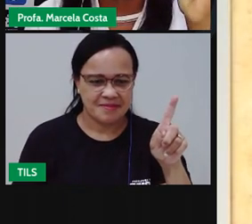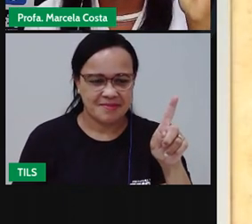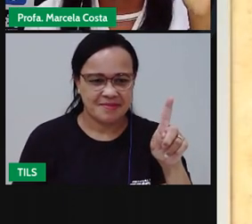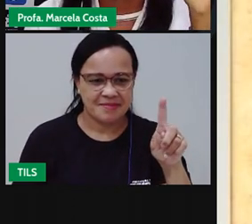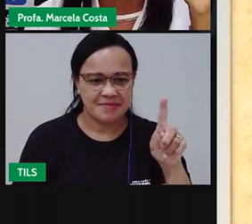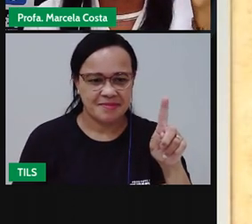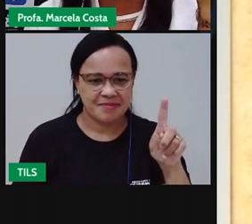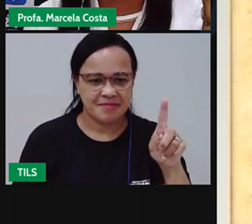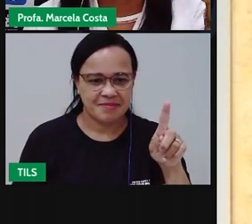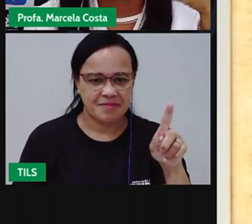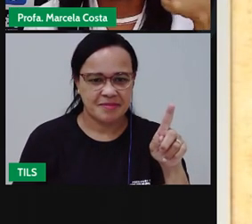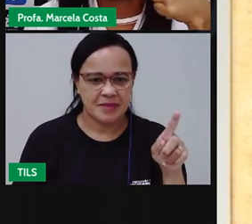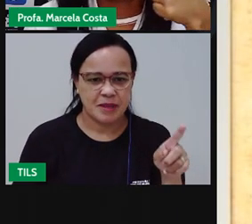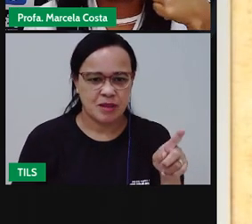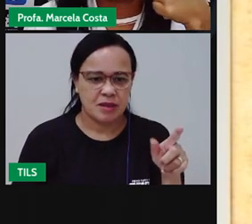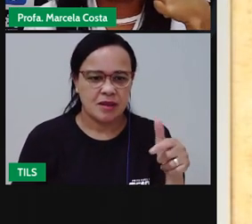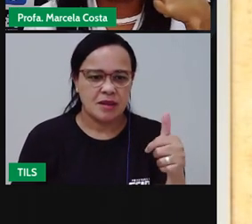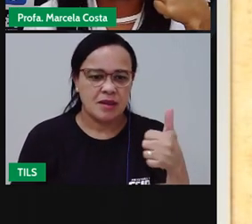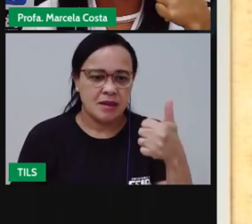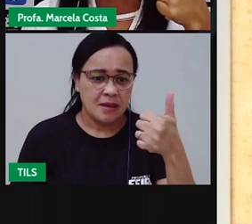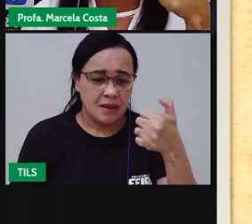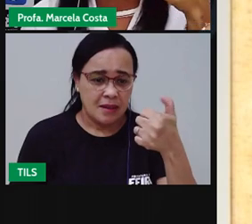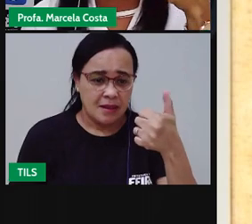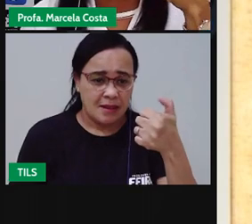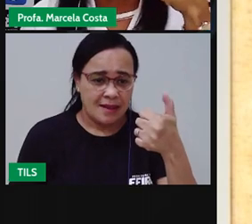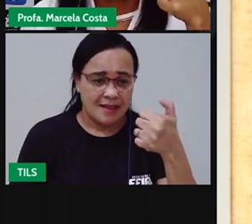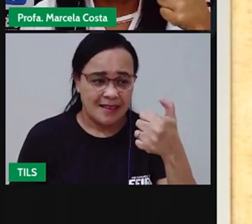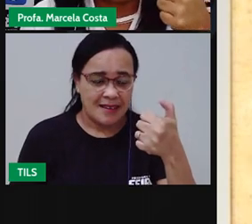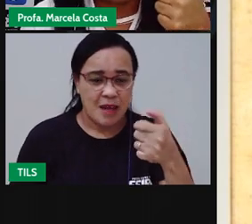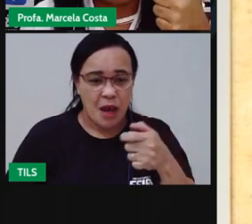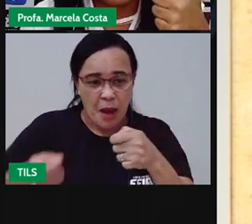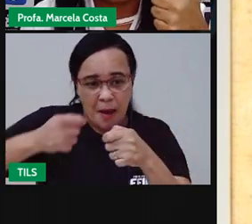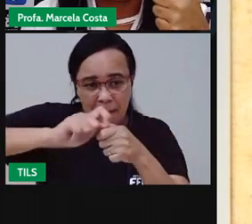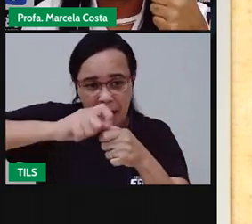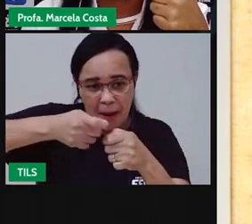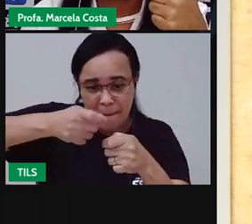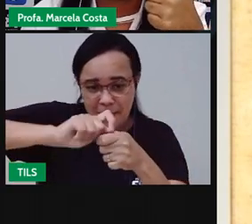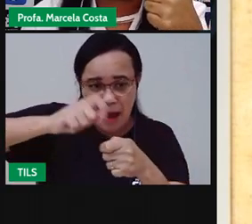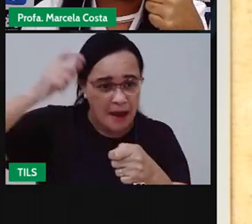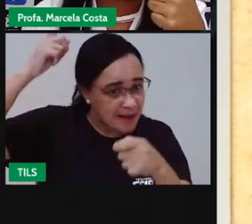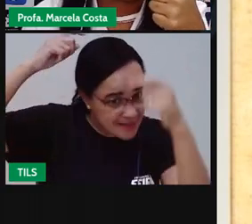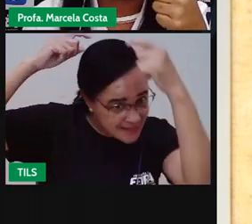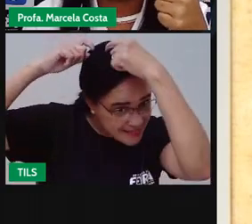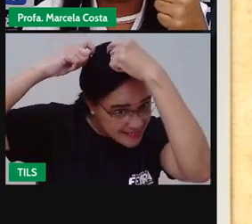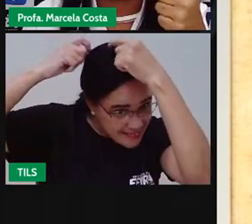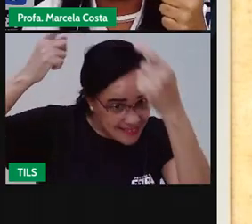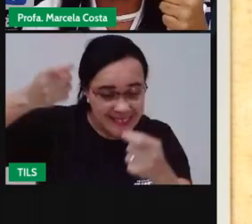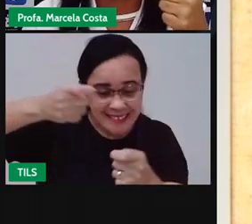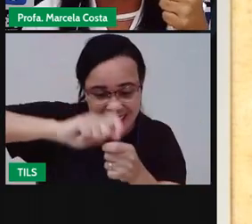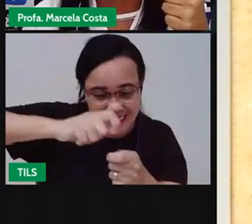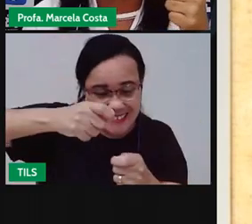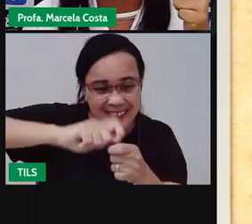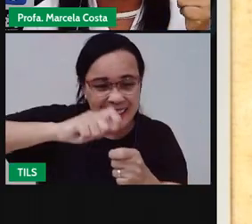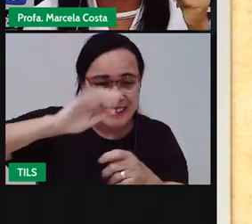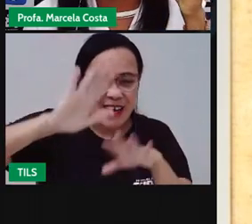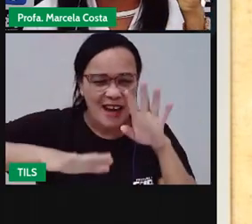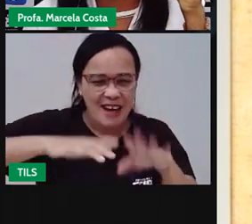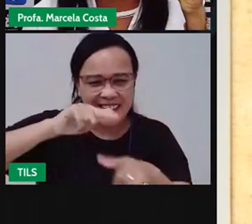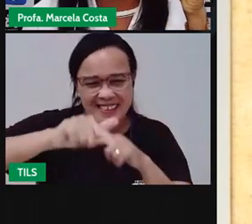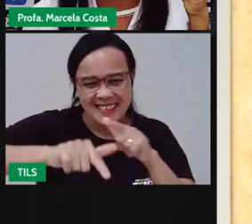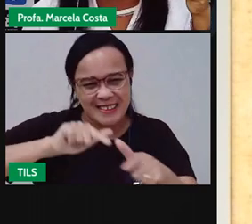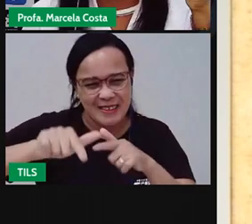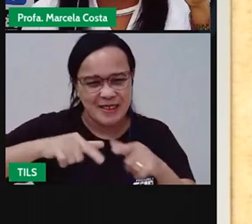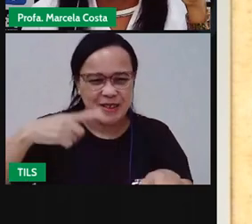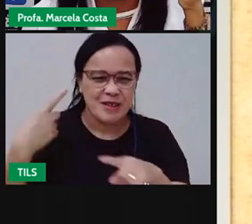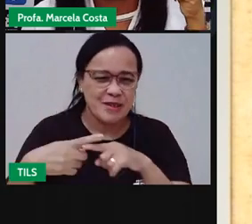Eu sou o mata-piolos. Tenho muito trabalho quando os meninos não lavam a cabeça. Em